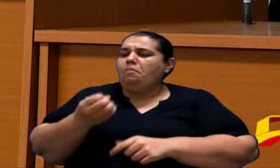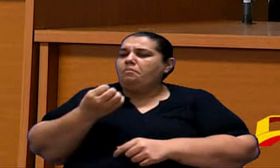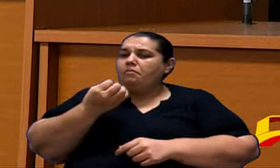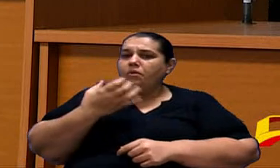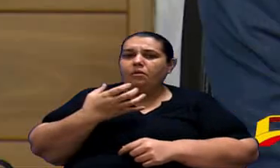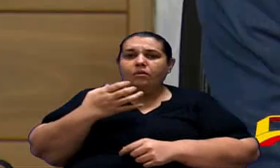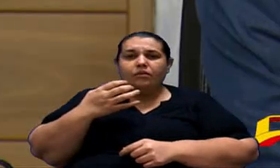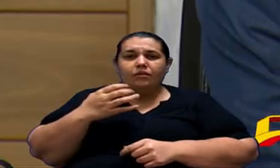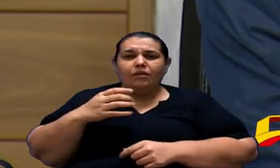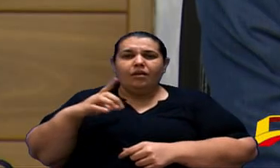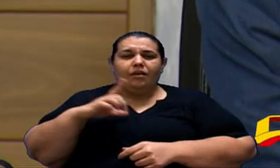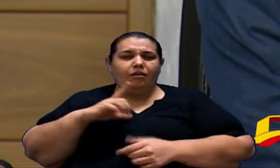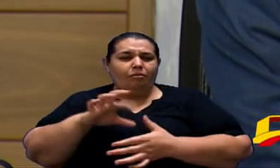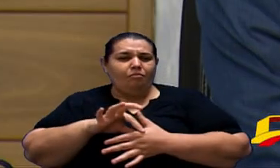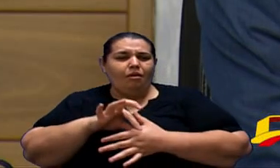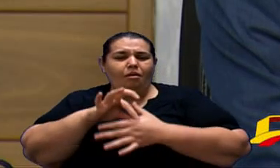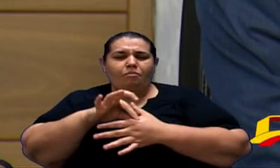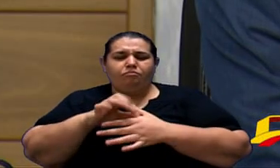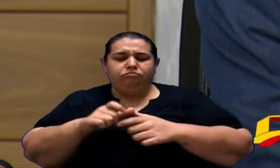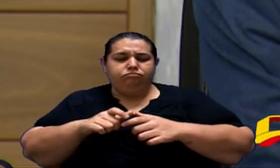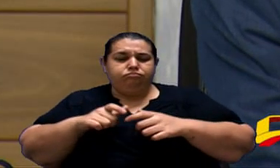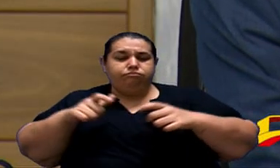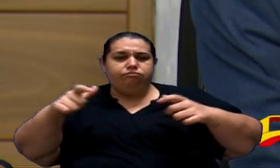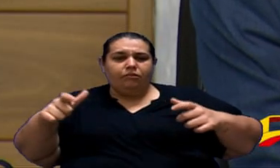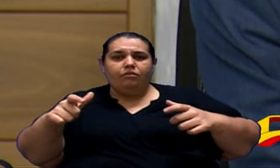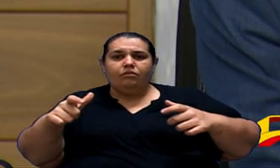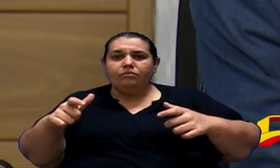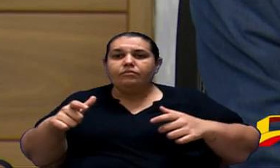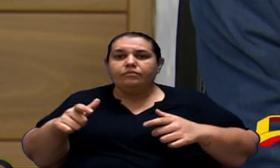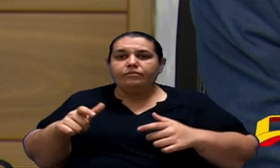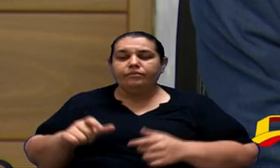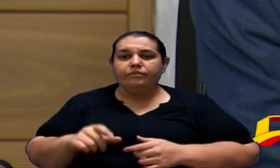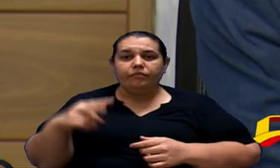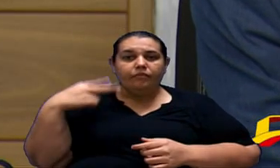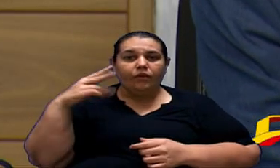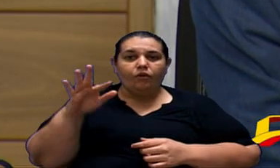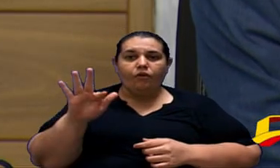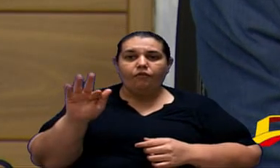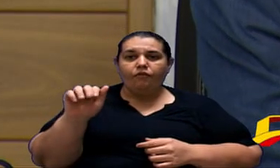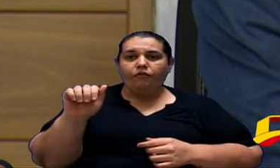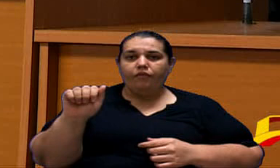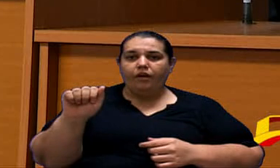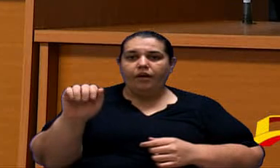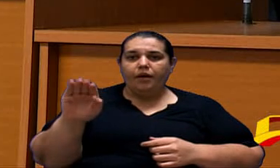e tem uma liderança em Brasília gigantesca vereador Fábio quer falar mais alguma coisa